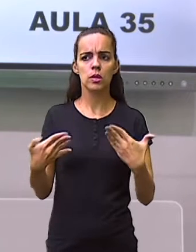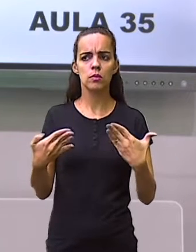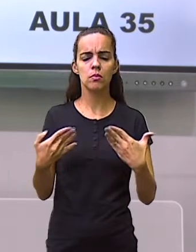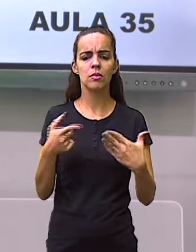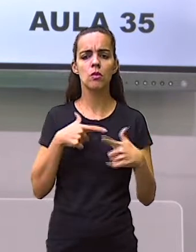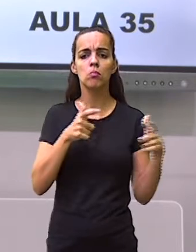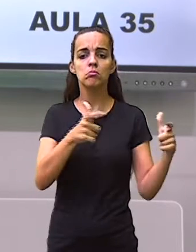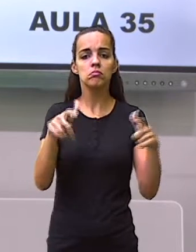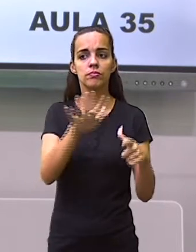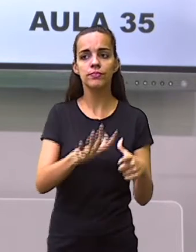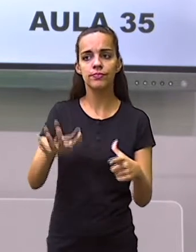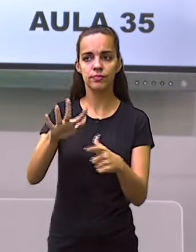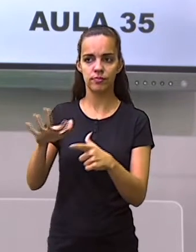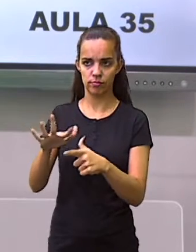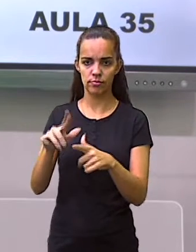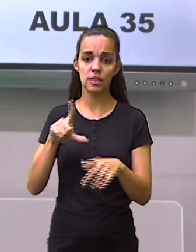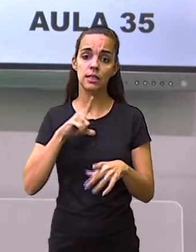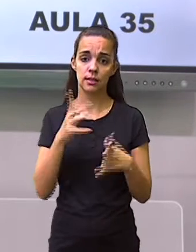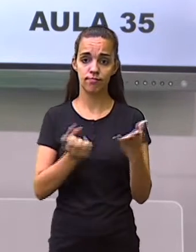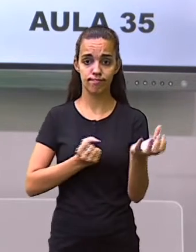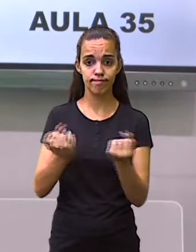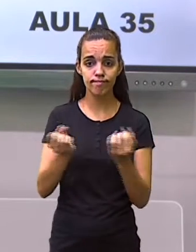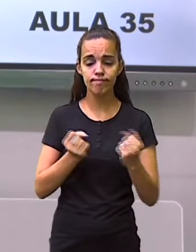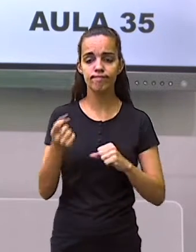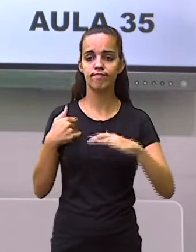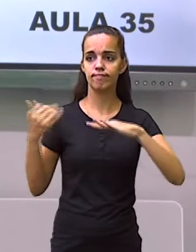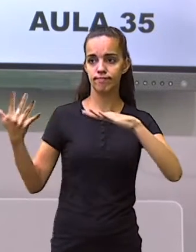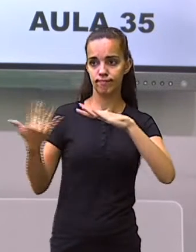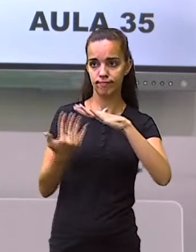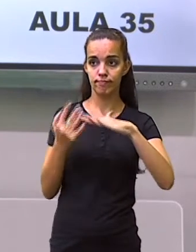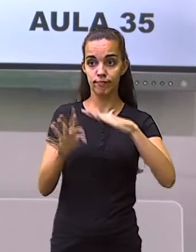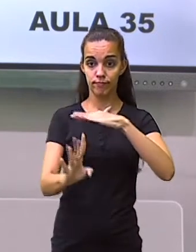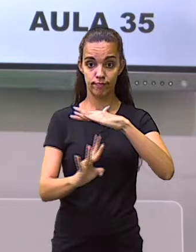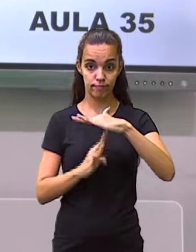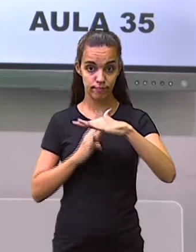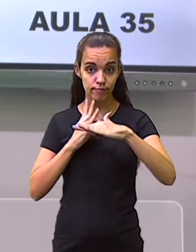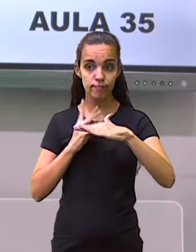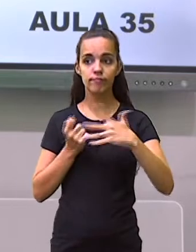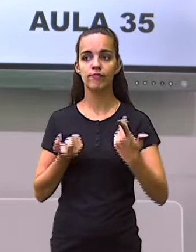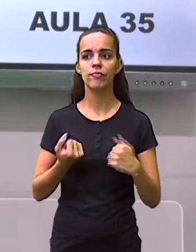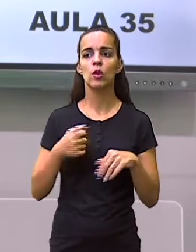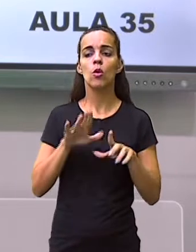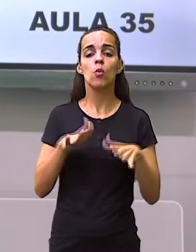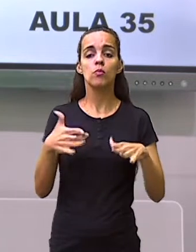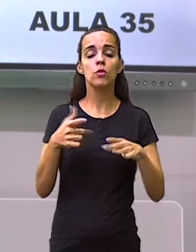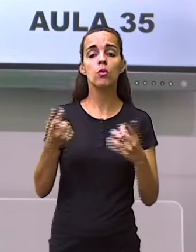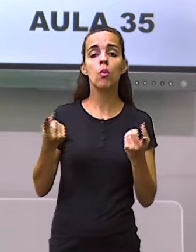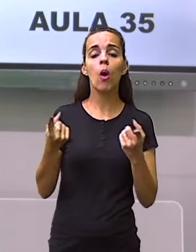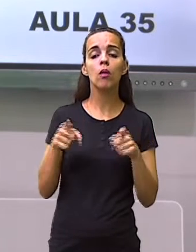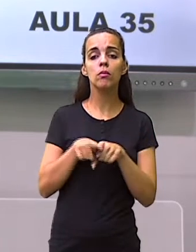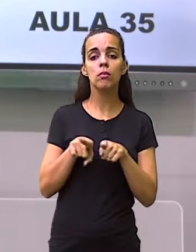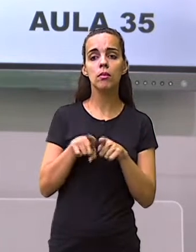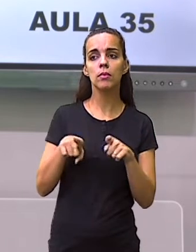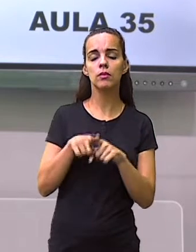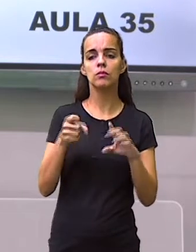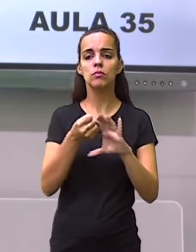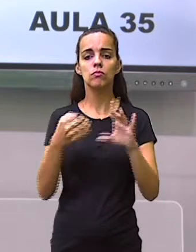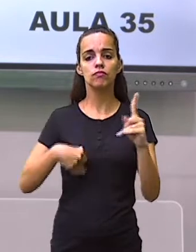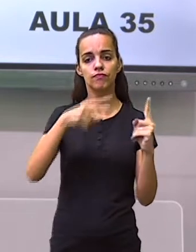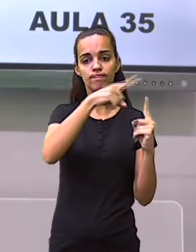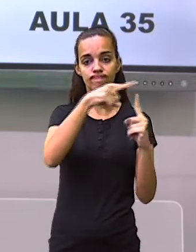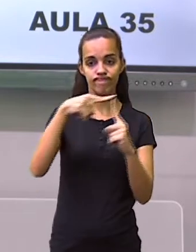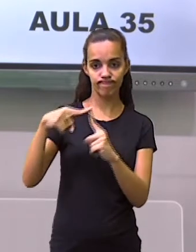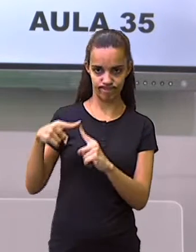áreas que mais recebem migrantes, além das classificações dos tipos de migração.